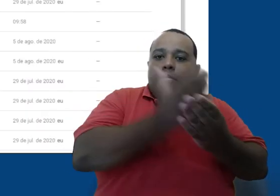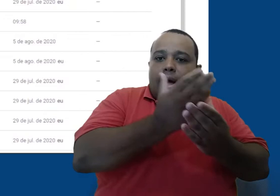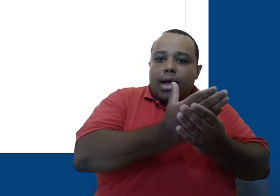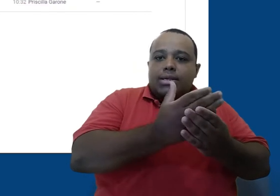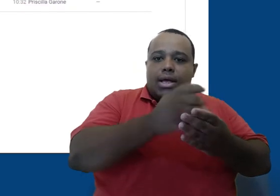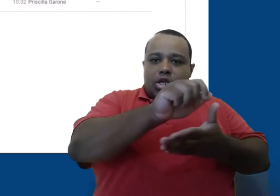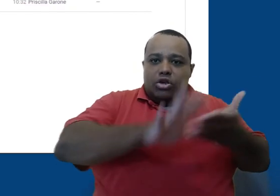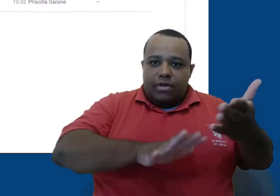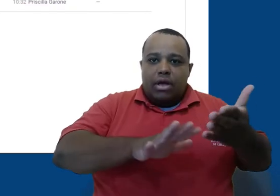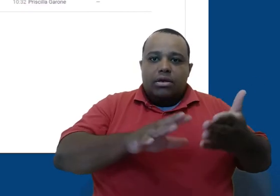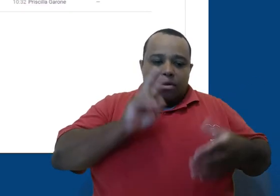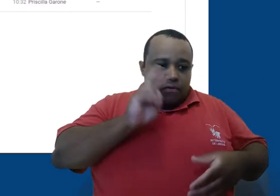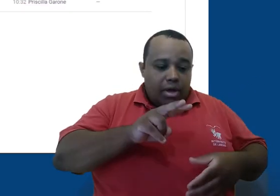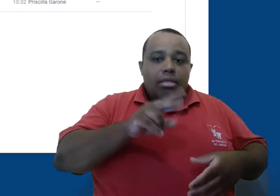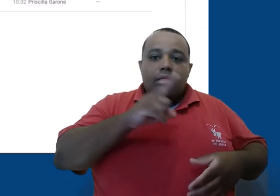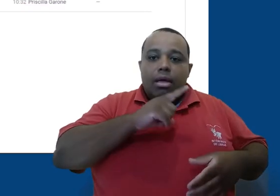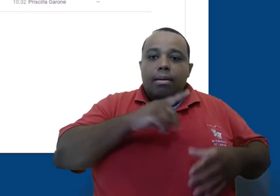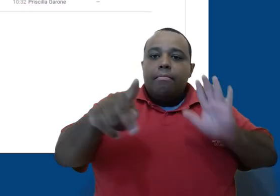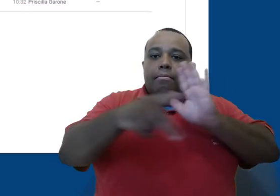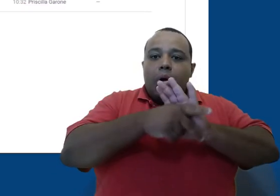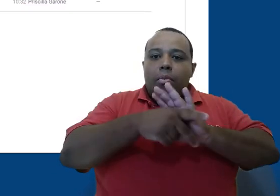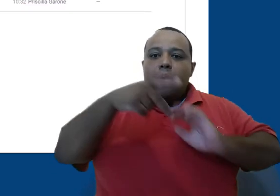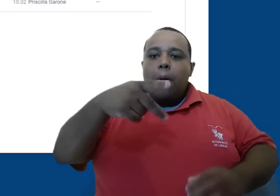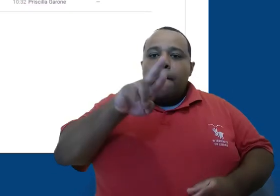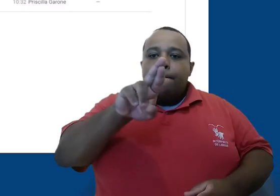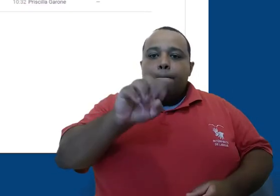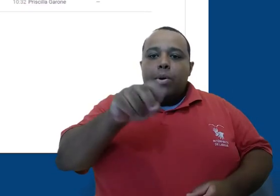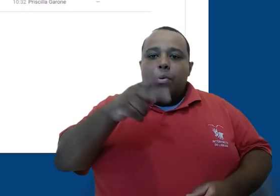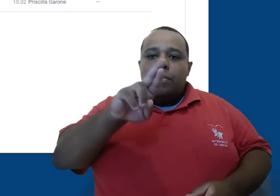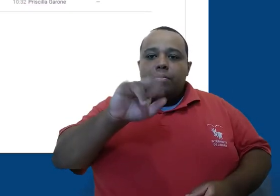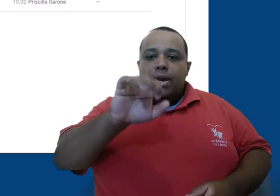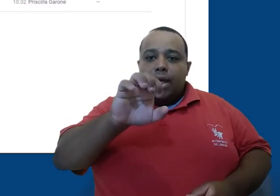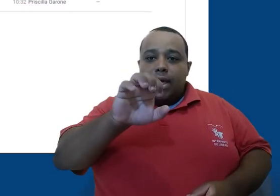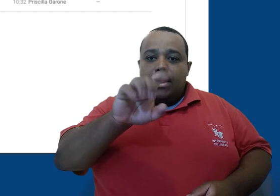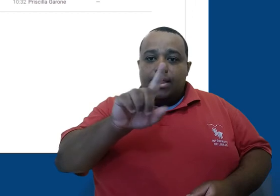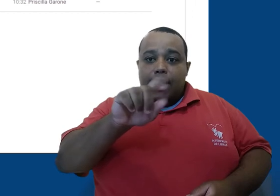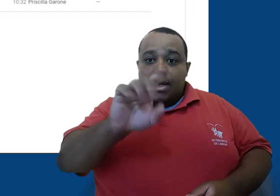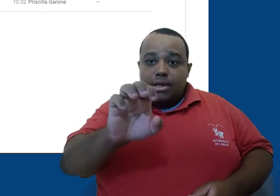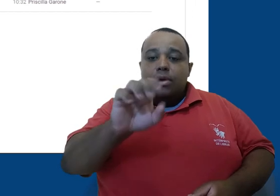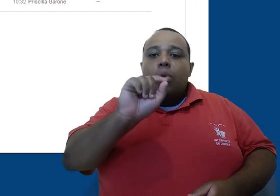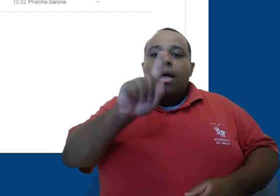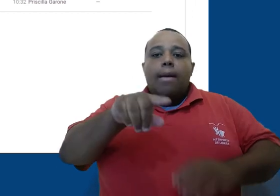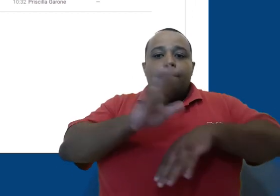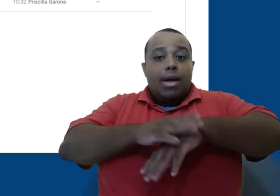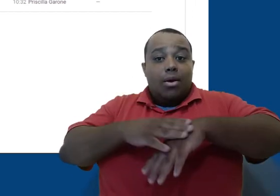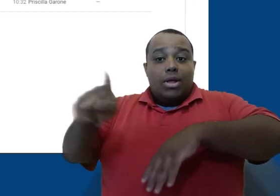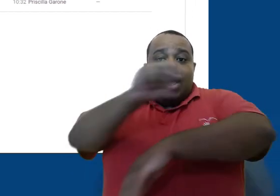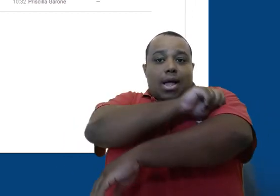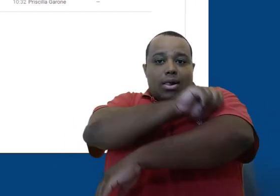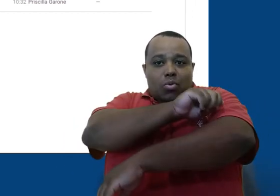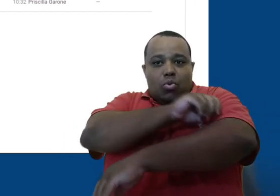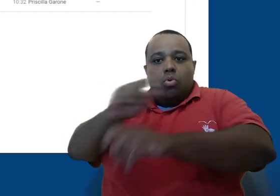podemos perceber que a propriedade daquele arquivo atribuído é do aluno. Ele pode editar aquele arquivo e desenvolver diretamente ali sua atividade.